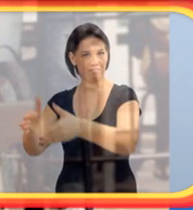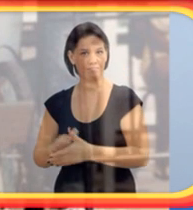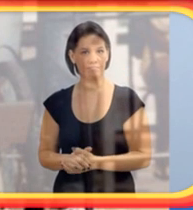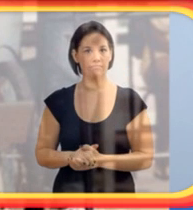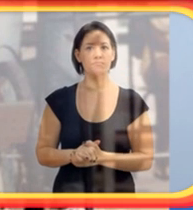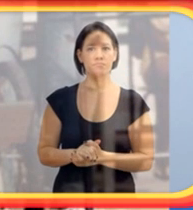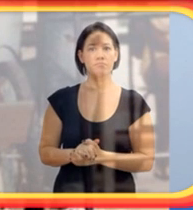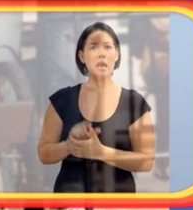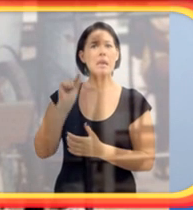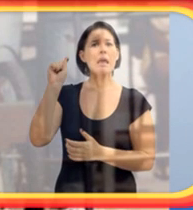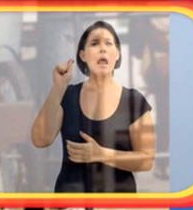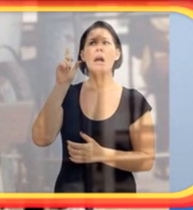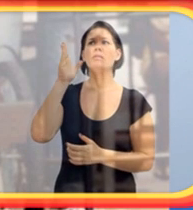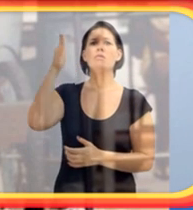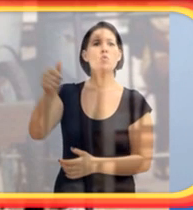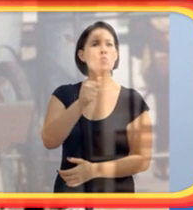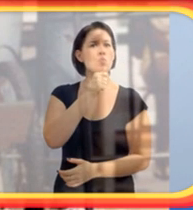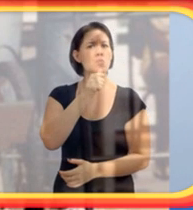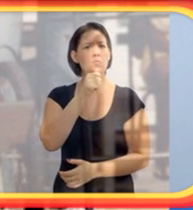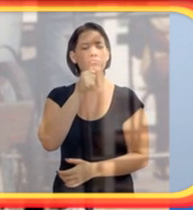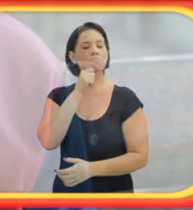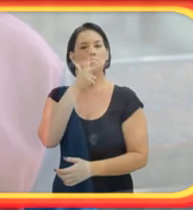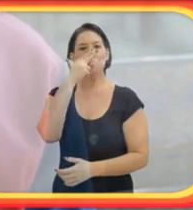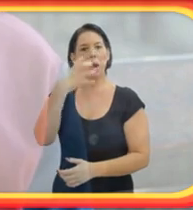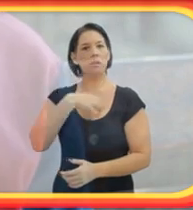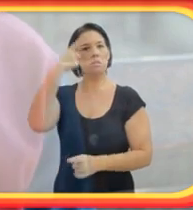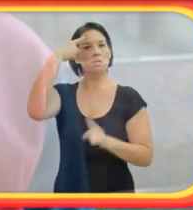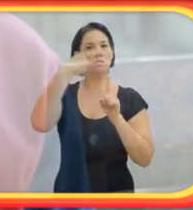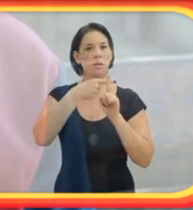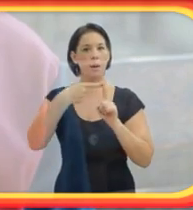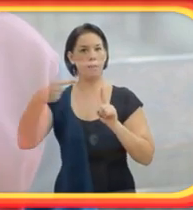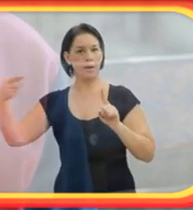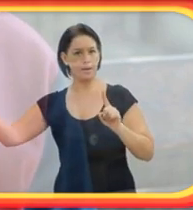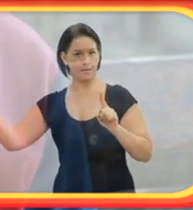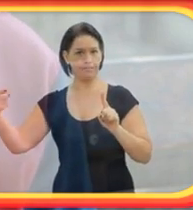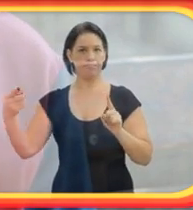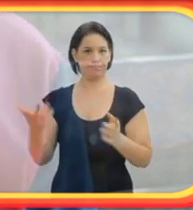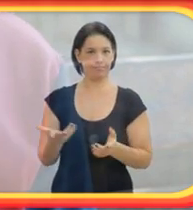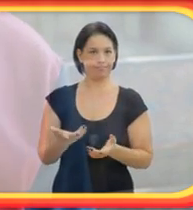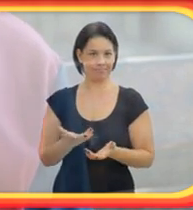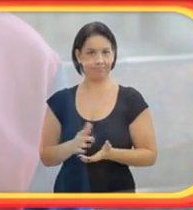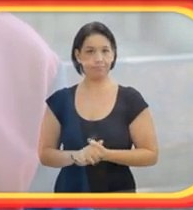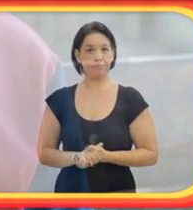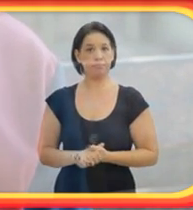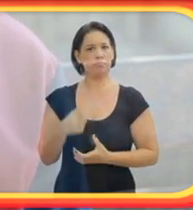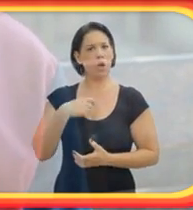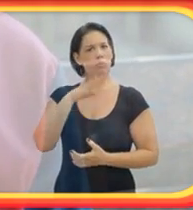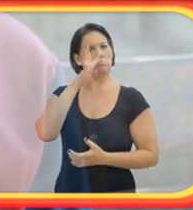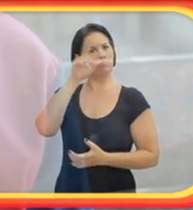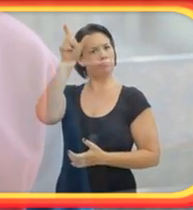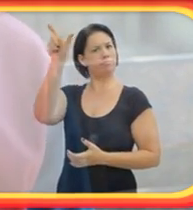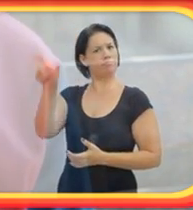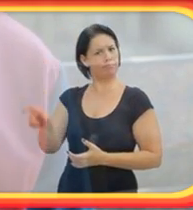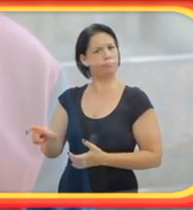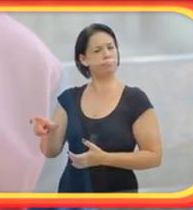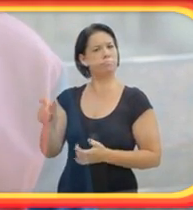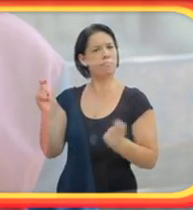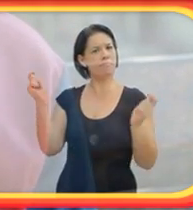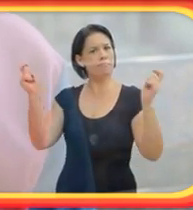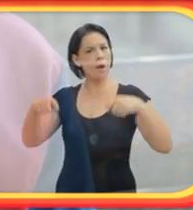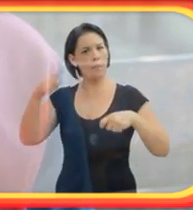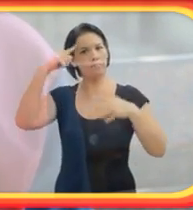passar ali, parecia que não era a semana. O que eu admiro nele é a capacidade de raciocínio rápido que ele tem.